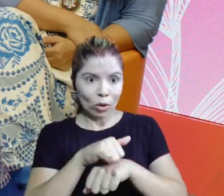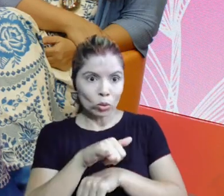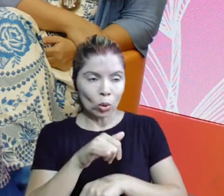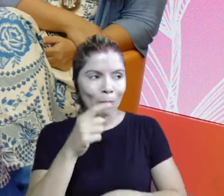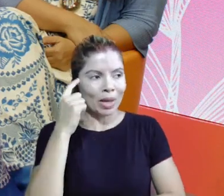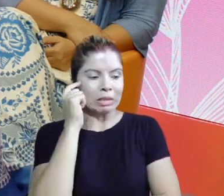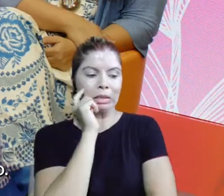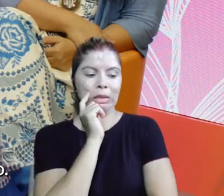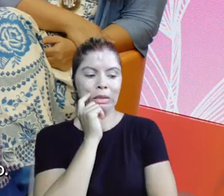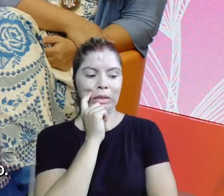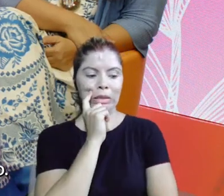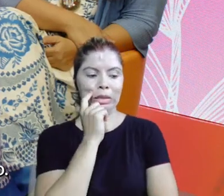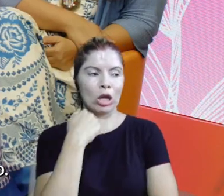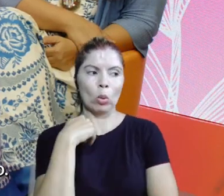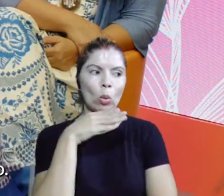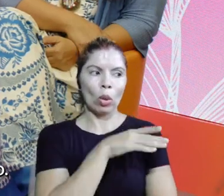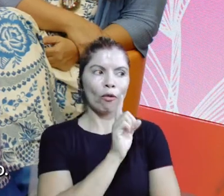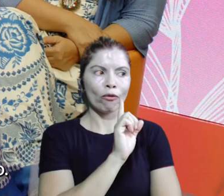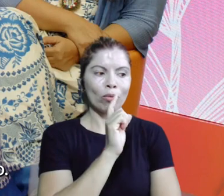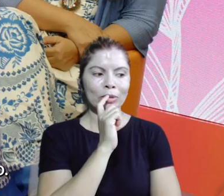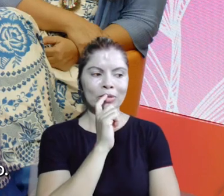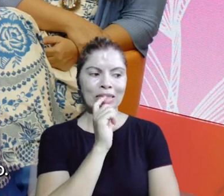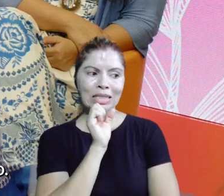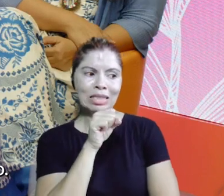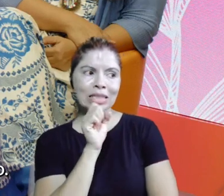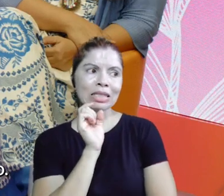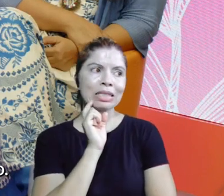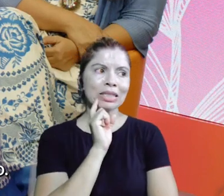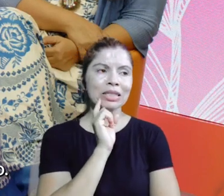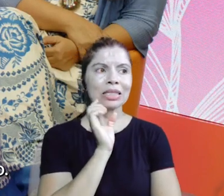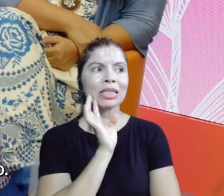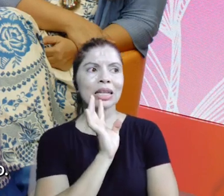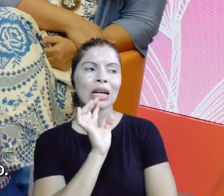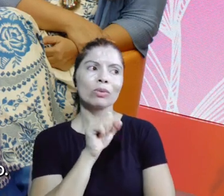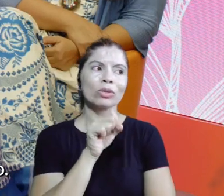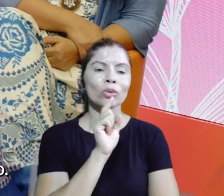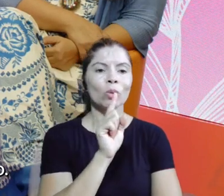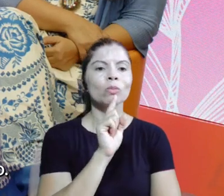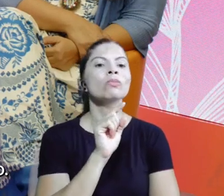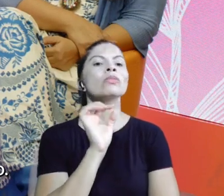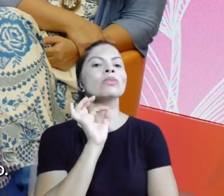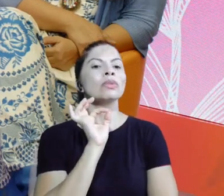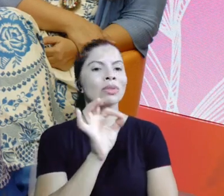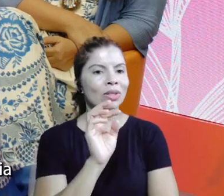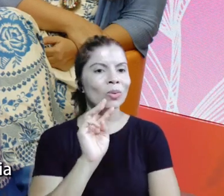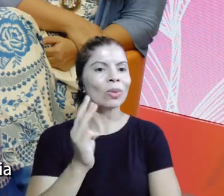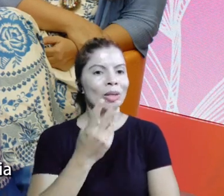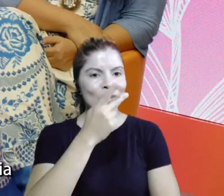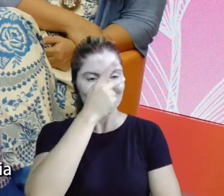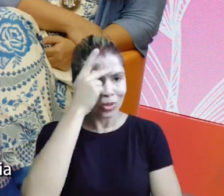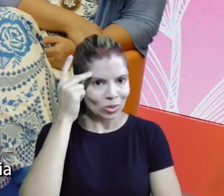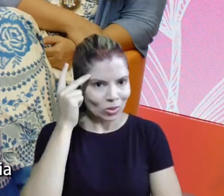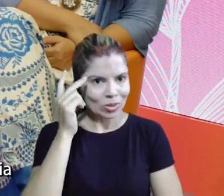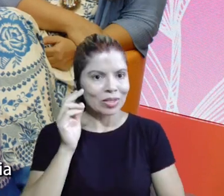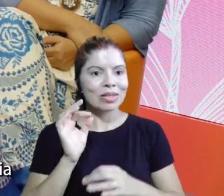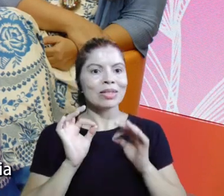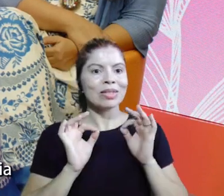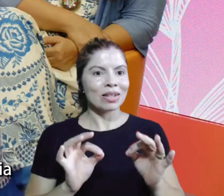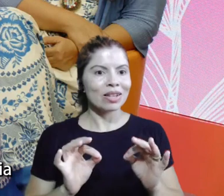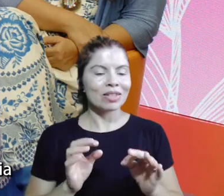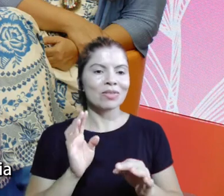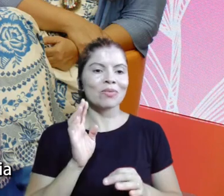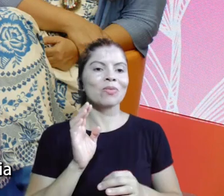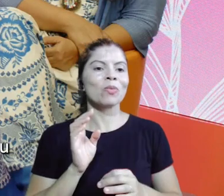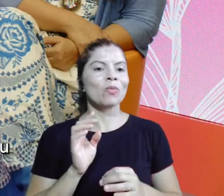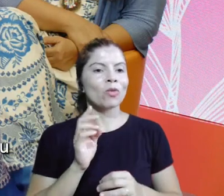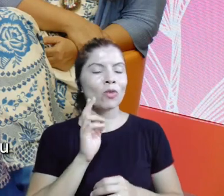incrível. E eu falei pra elas, foi exatamente como deveria ter sido. E ali, a gente fez um